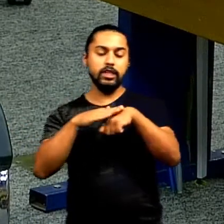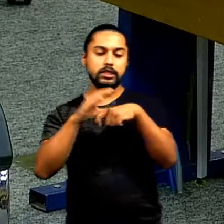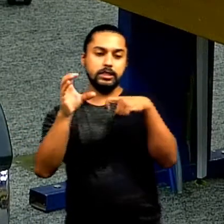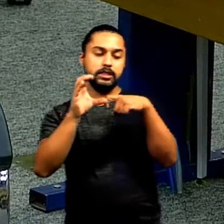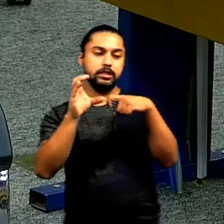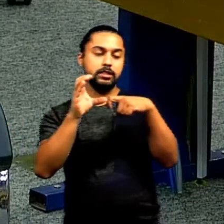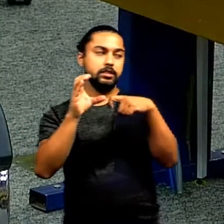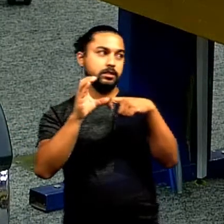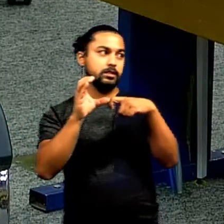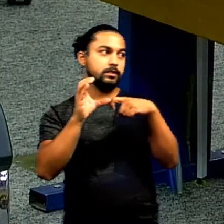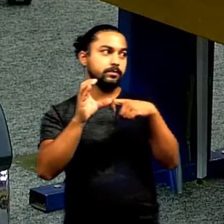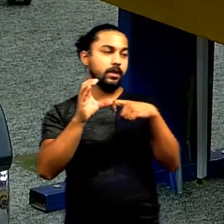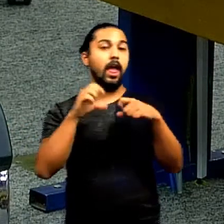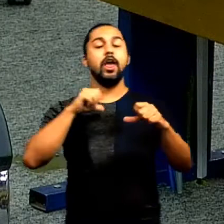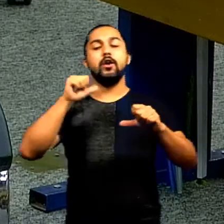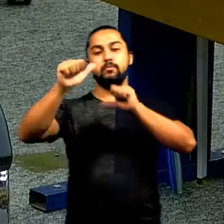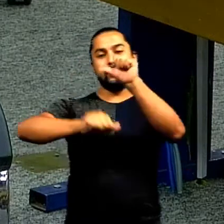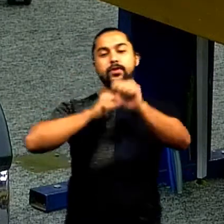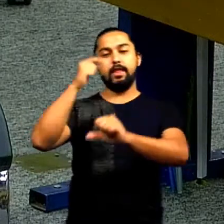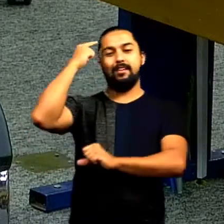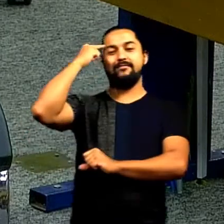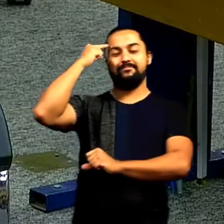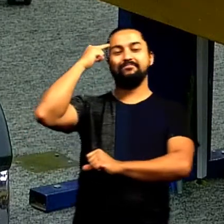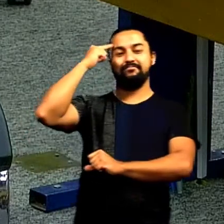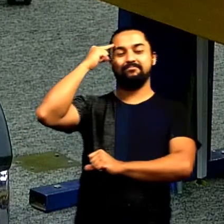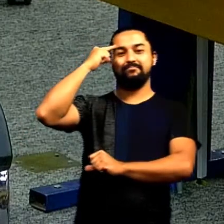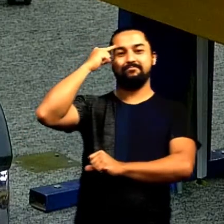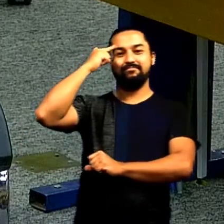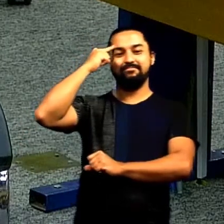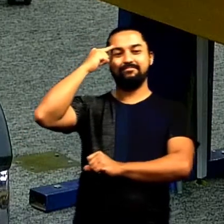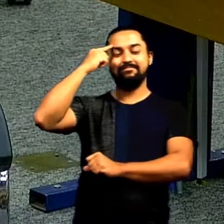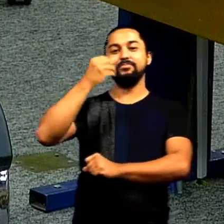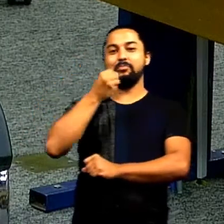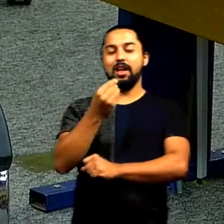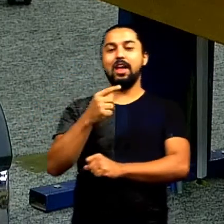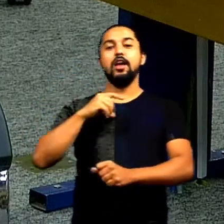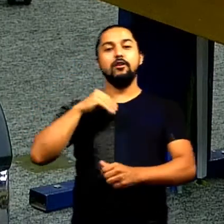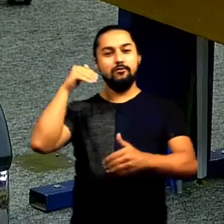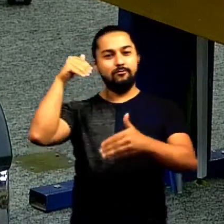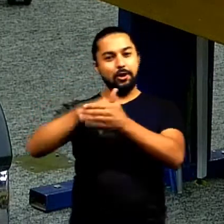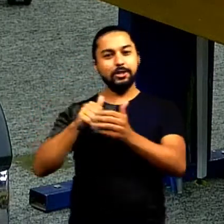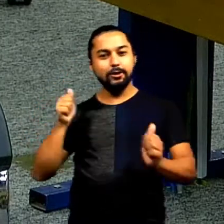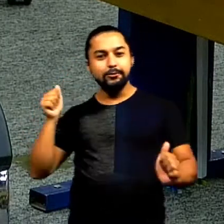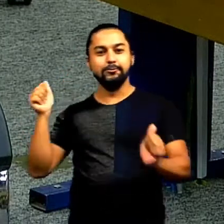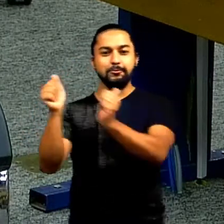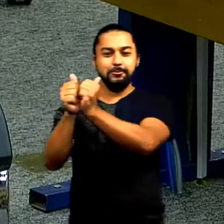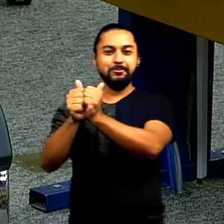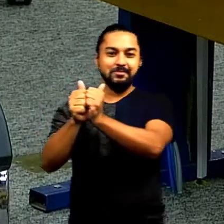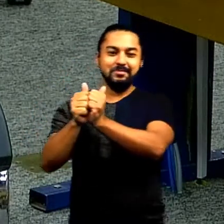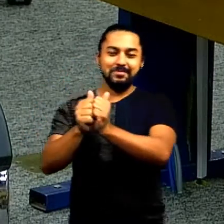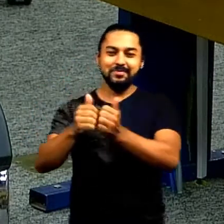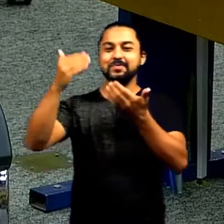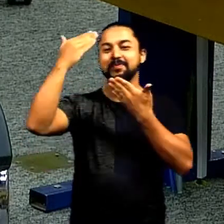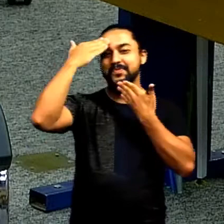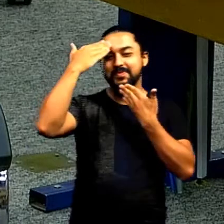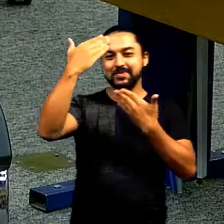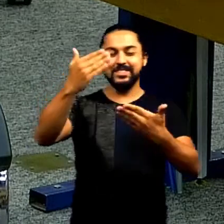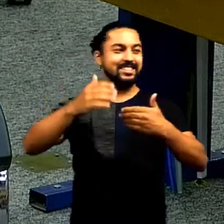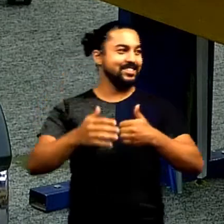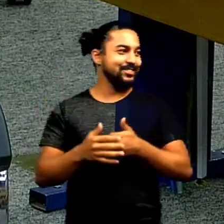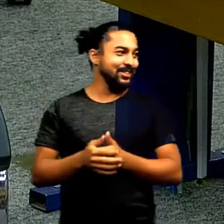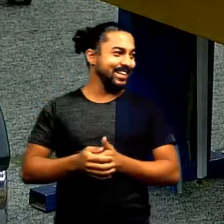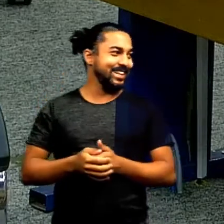entendeu eu budei de opinião claro vou votar com o que tal muito obrigado